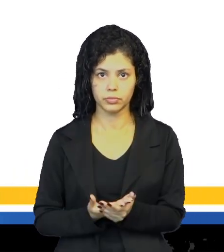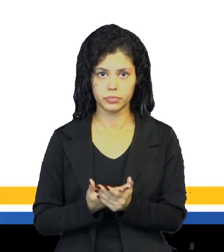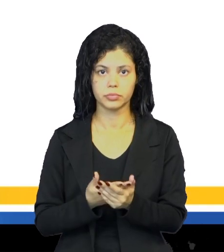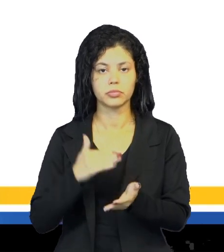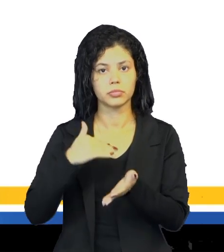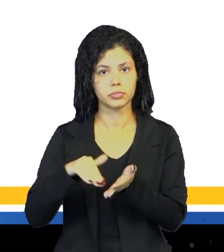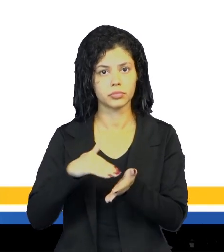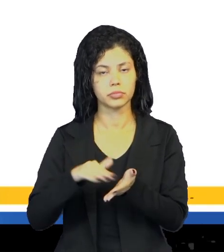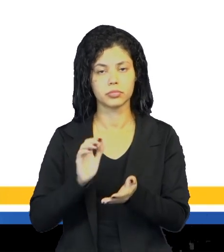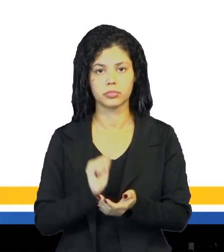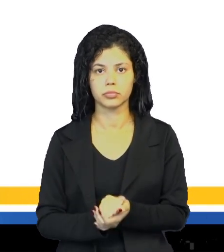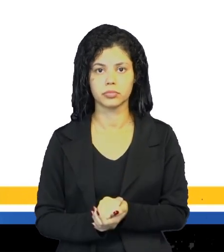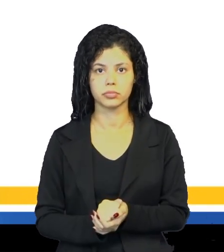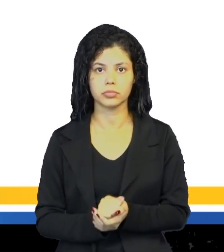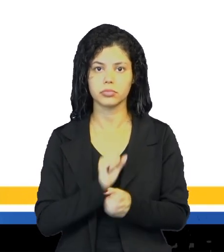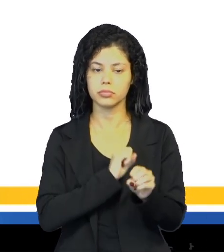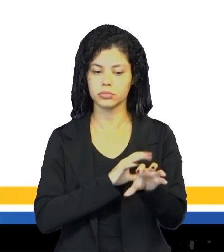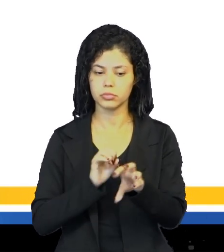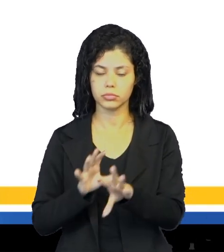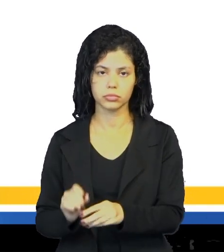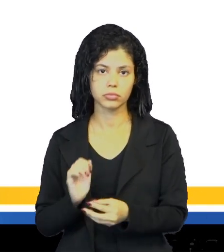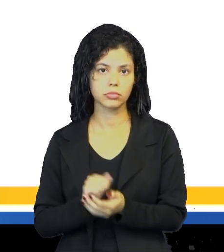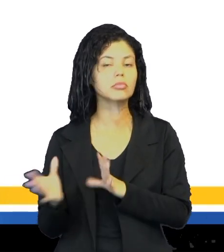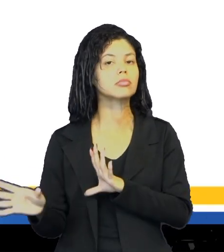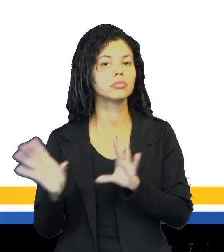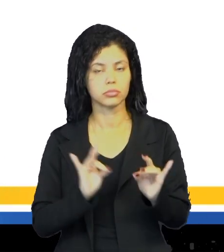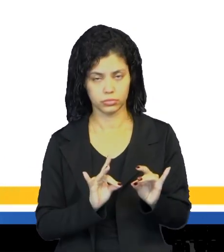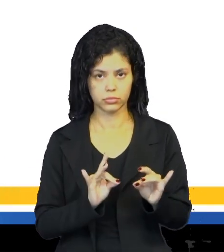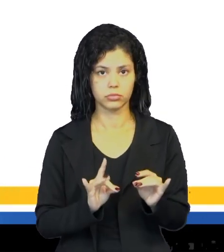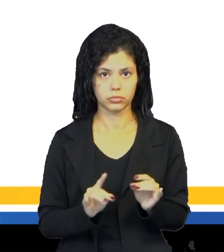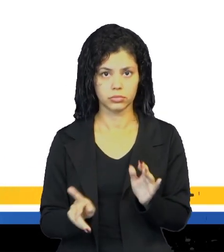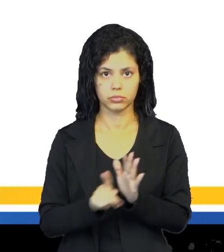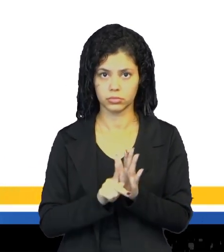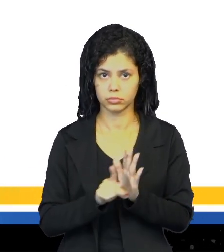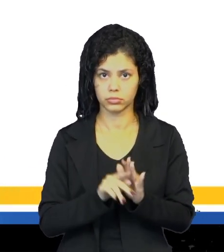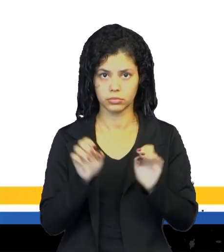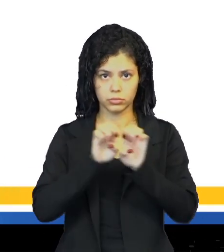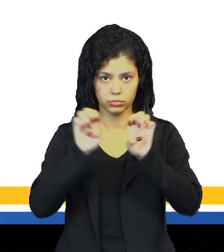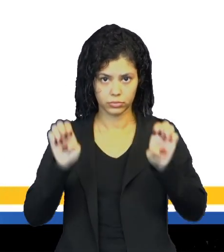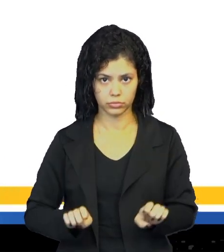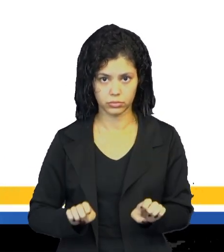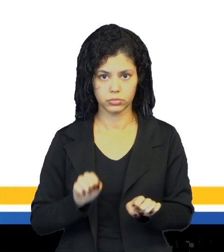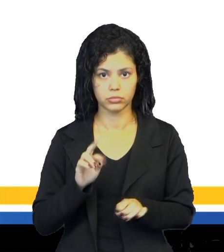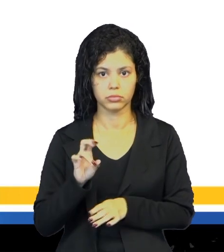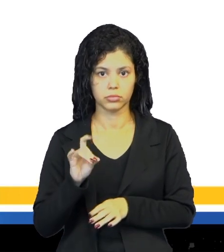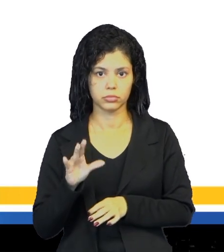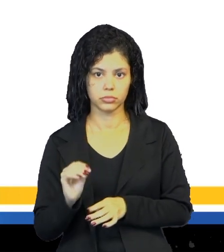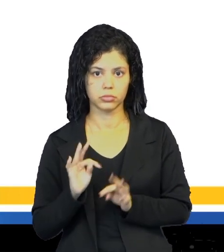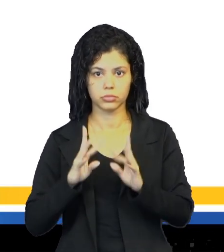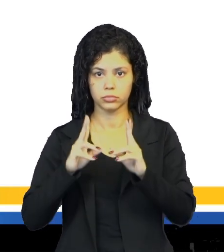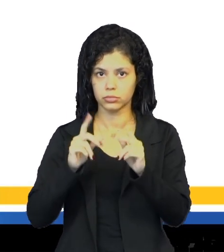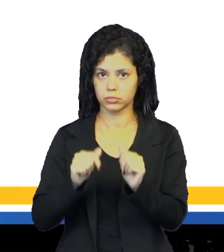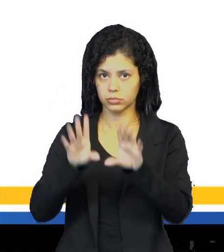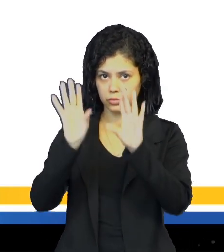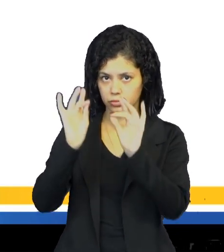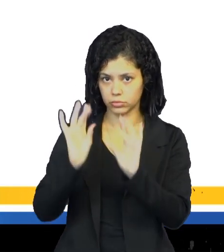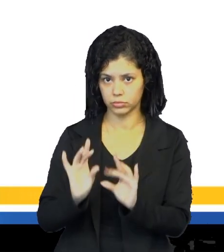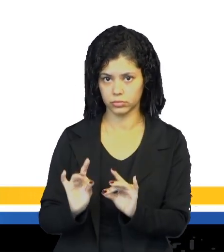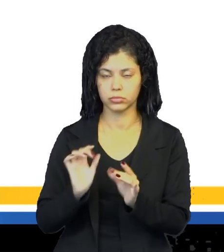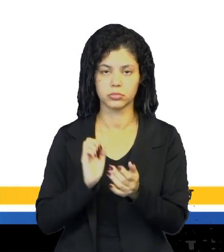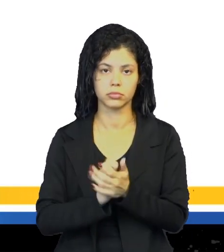secretaria estadual de educação. Para trazer as questões mesmo referentes à infraestrutura da escola. Toda a questão de aquisição de